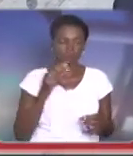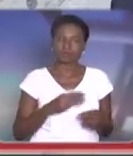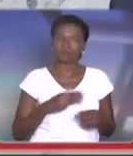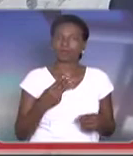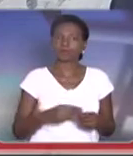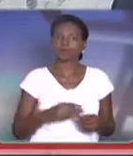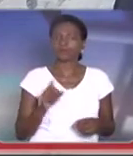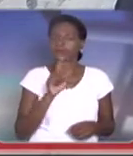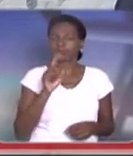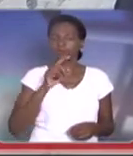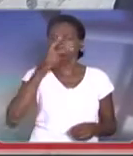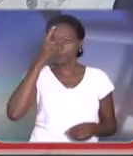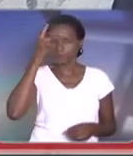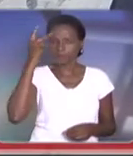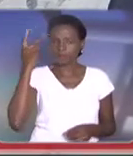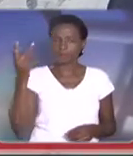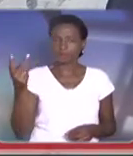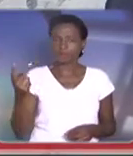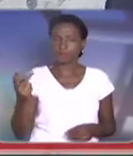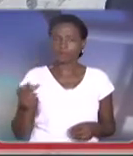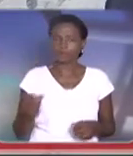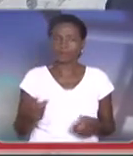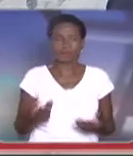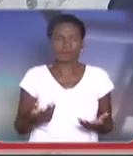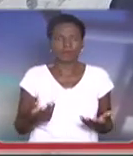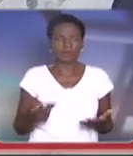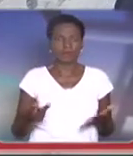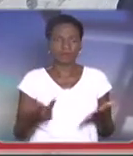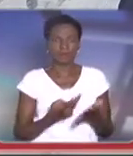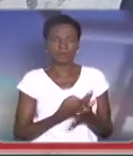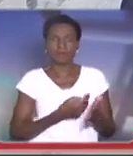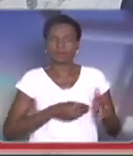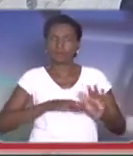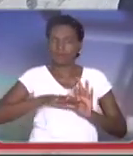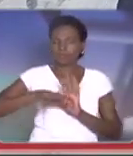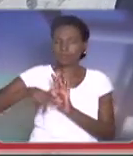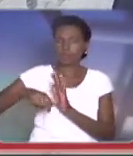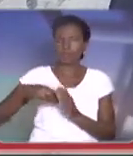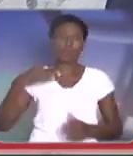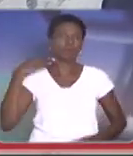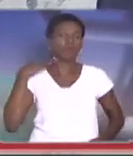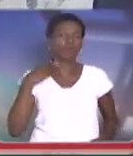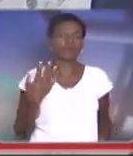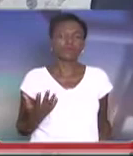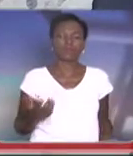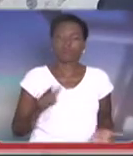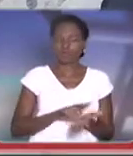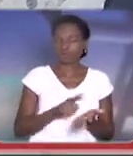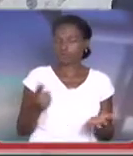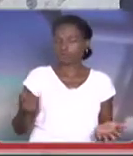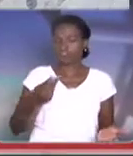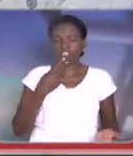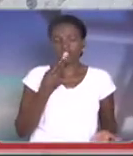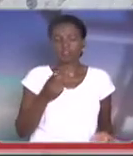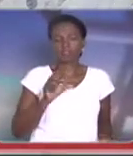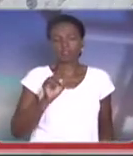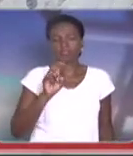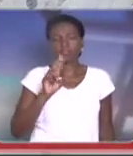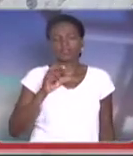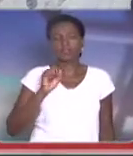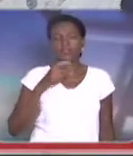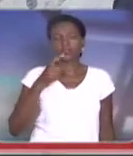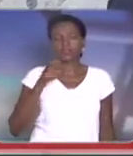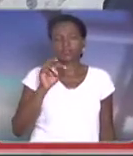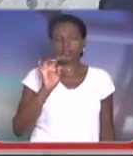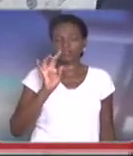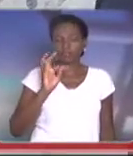e não indivíduo que, a princípio, estaria envolvido no roubo a banco. Aqui o jornal trata como suspeito, mas nós sabemos que o jornal